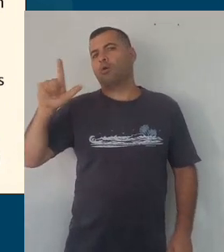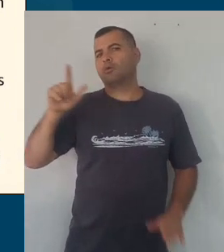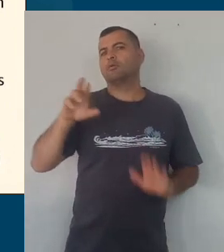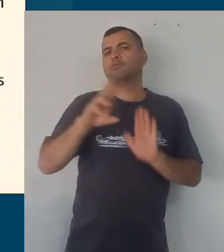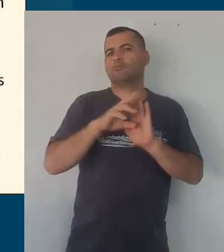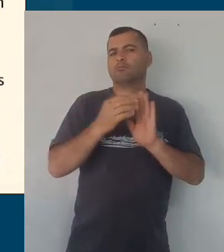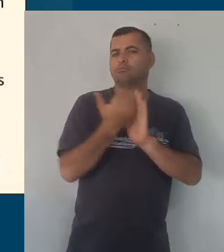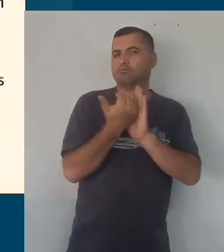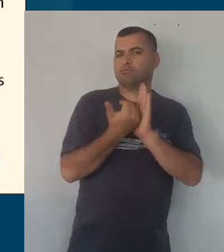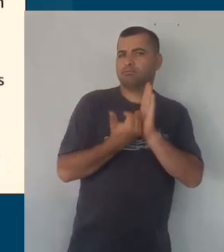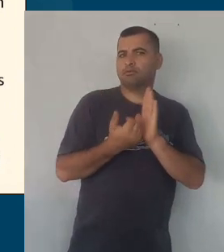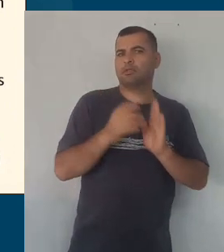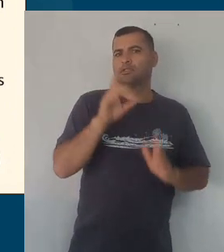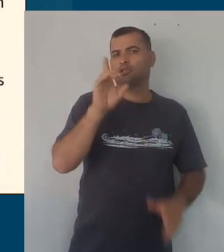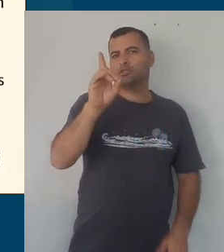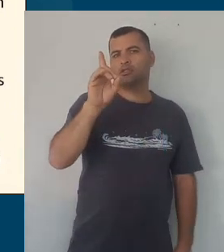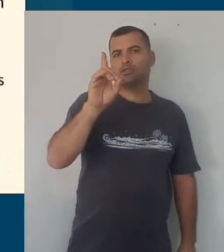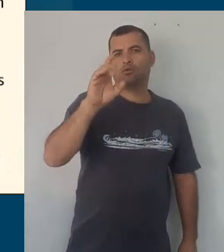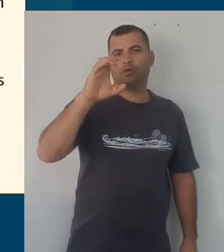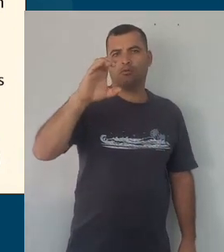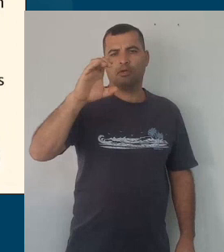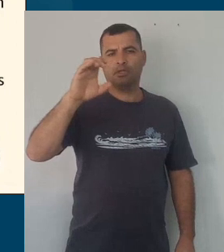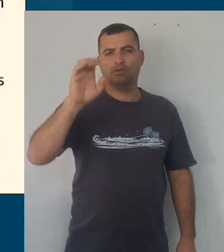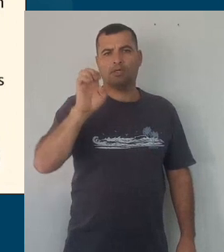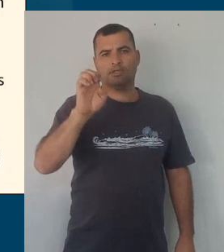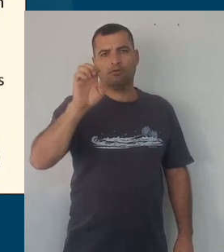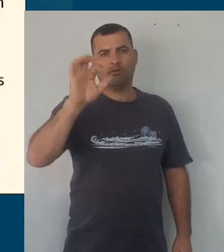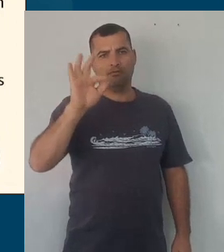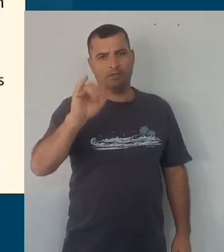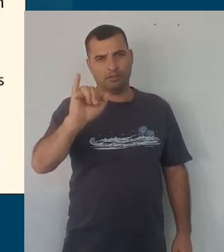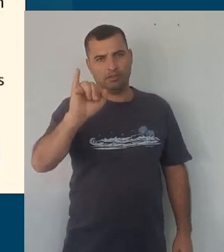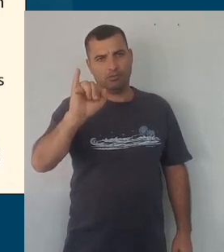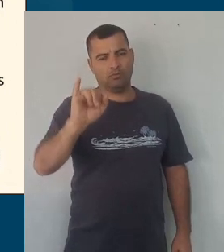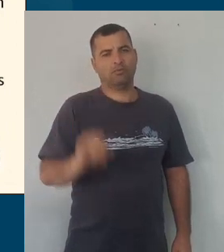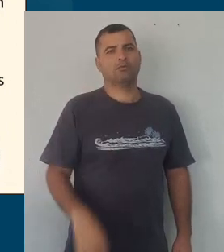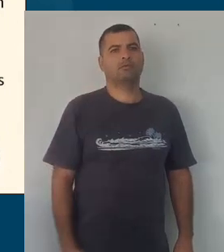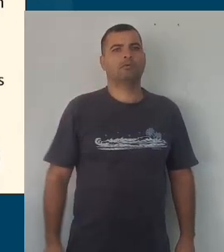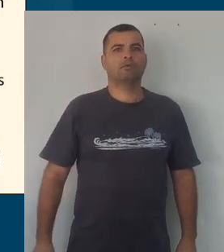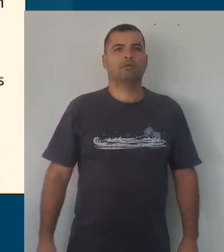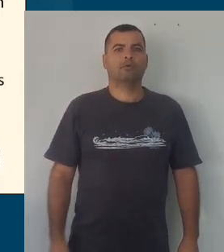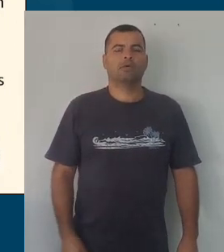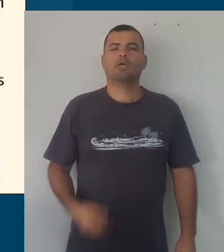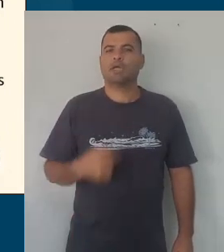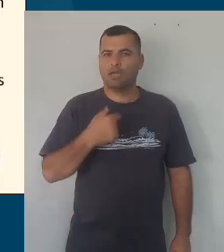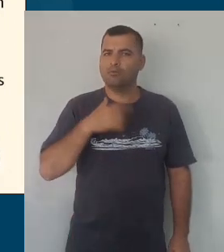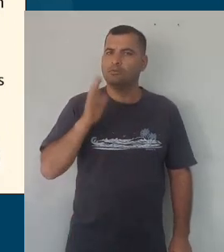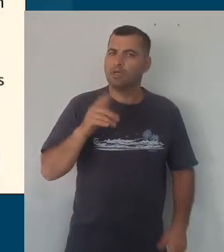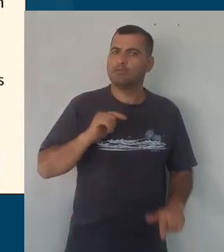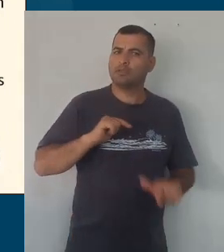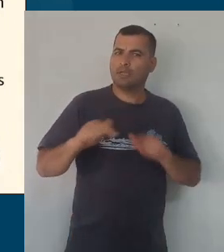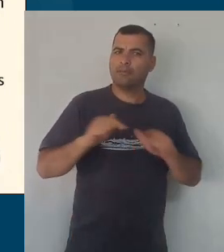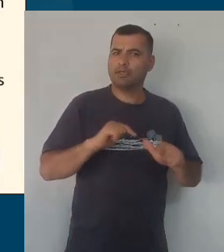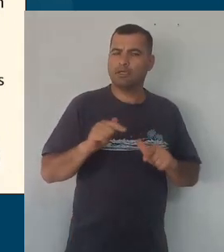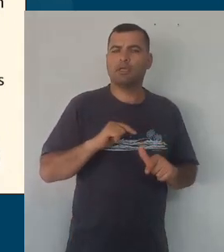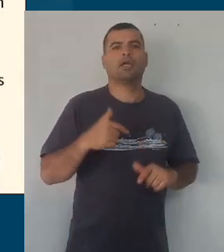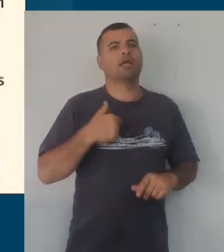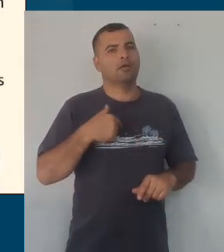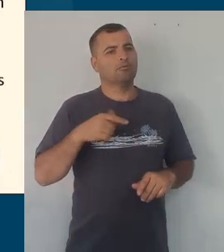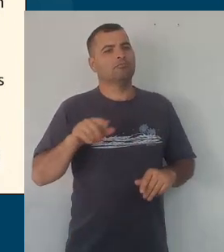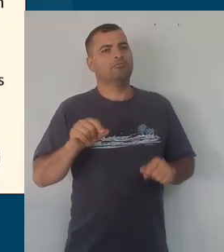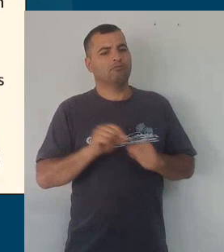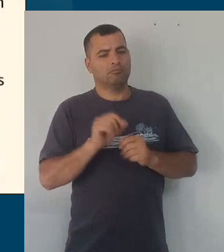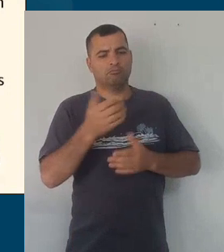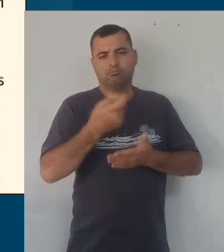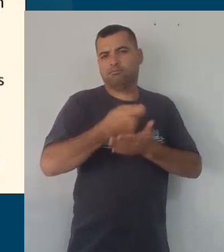também das diretrizes curriculares da educação infantil, que eu tive a oportunidade de trabalhar muito nisso, sou, inclusive, o autor